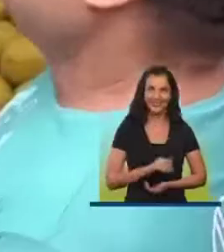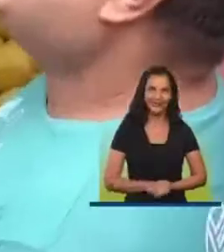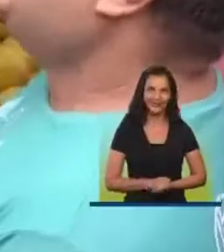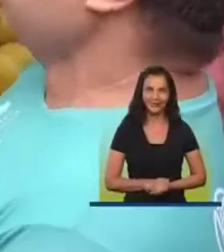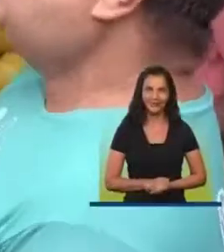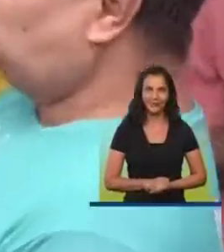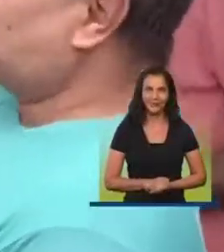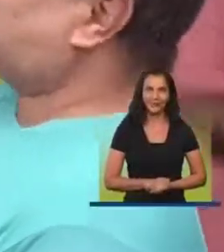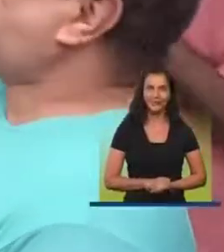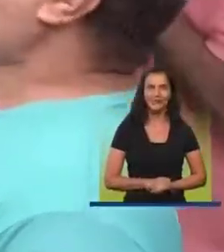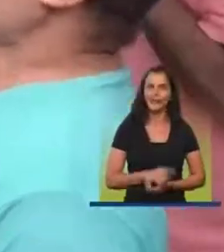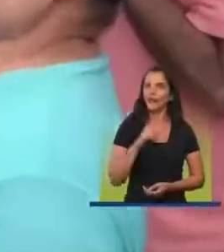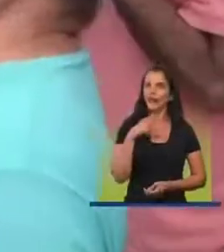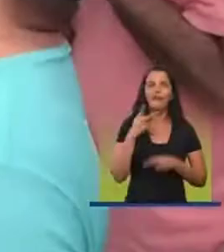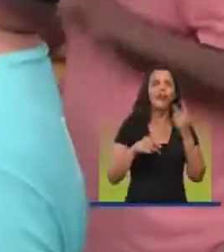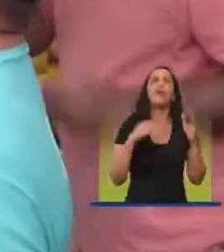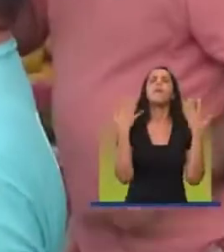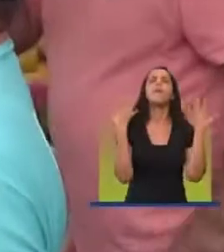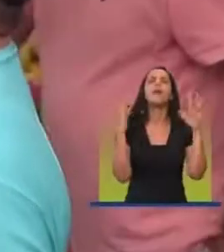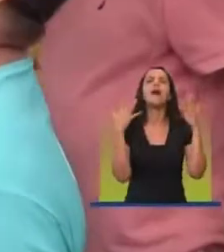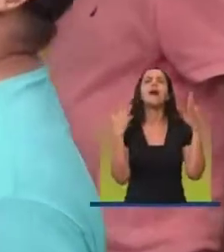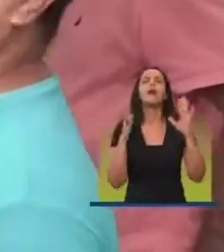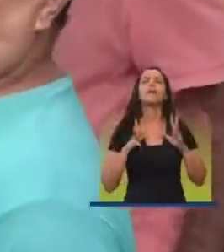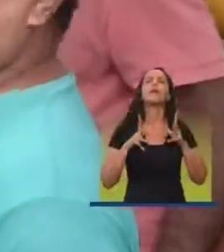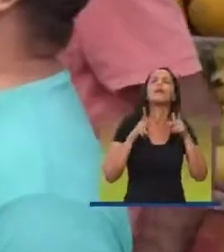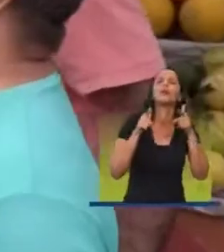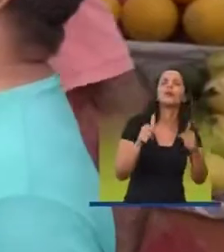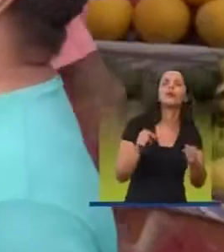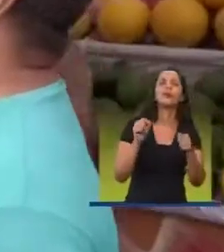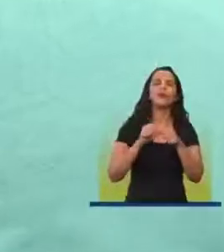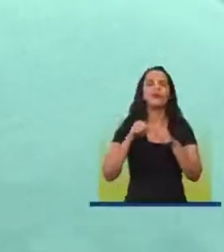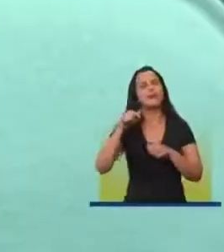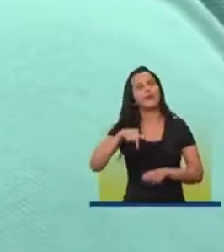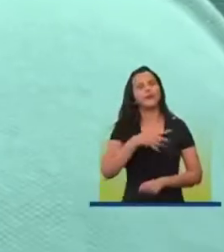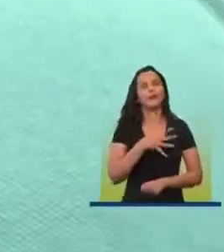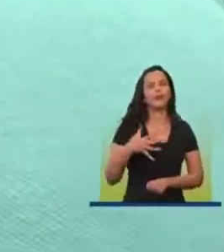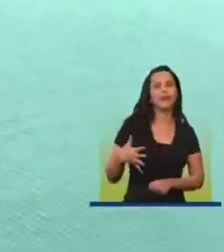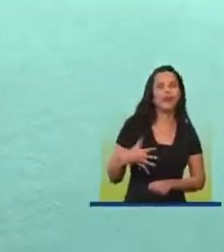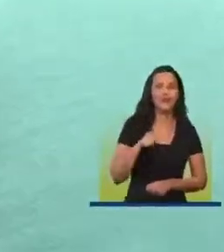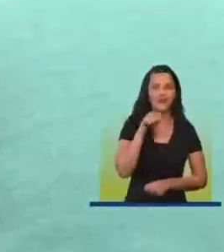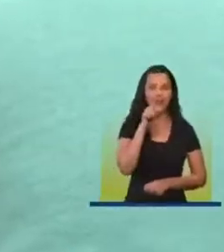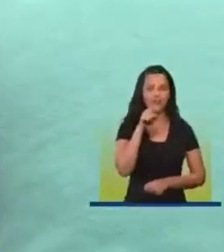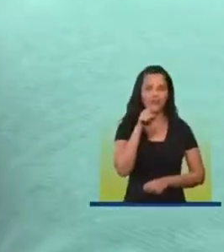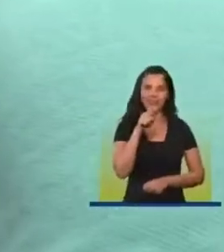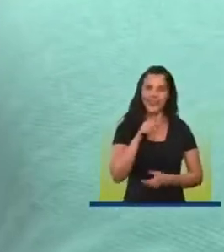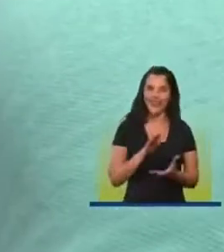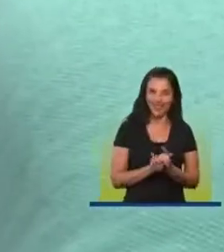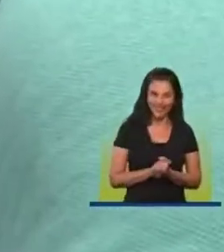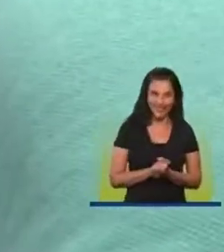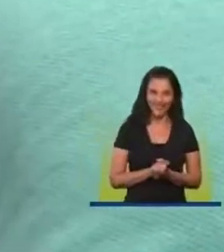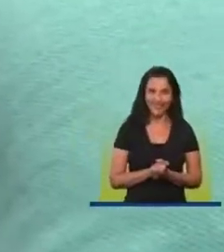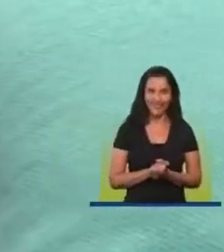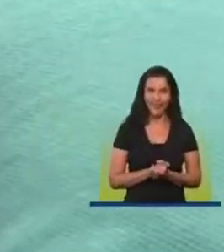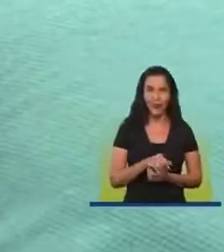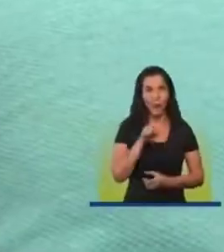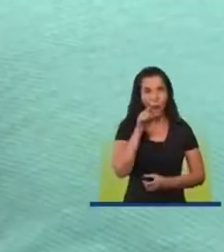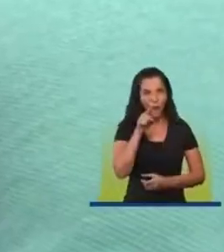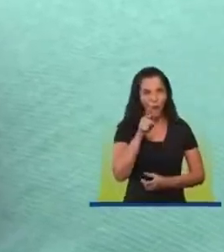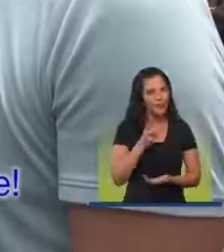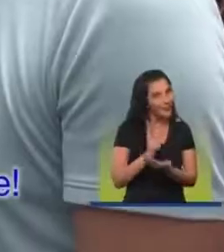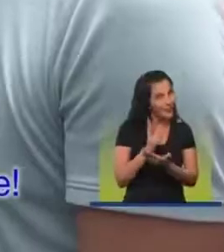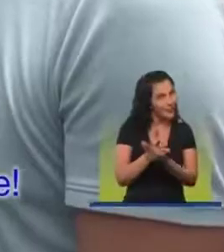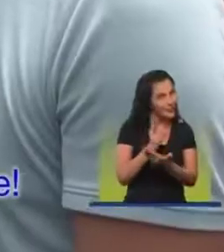Só tenho que te dizer Parabéns Por tudo que você fez Por essa cidade Esse daqui É muita doida Obrigado Você vai